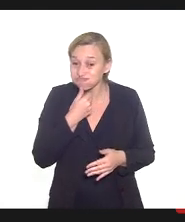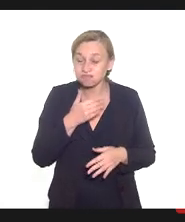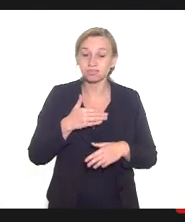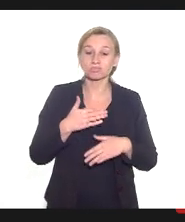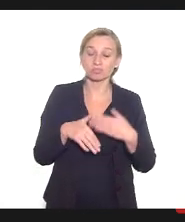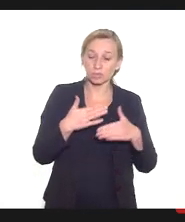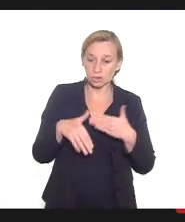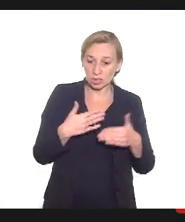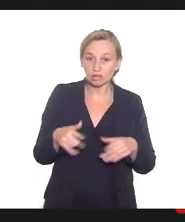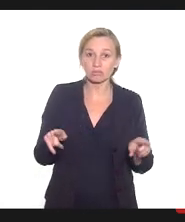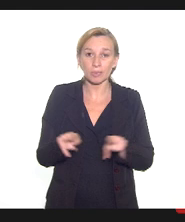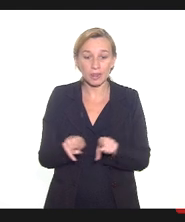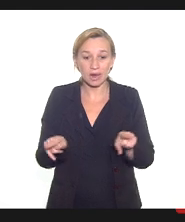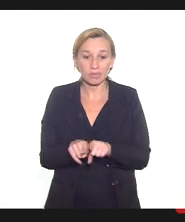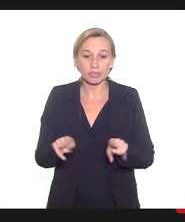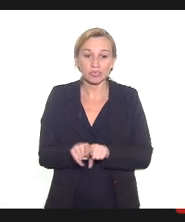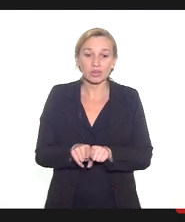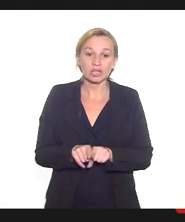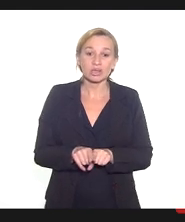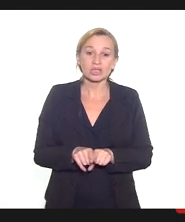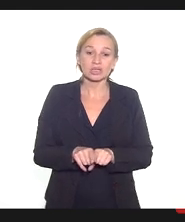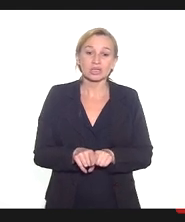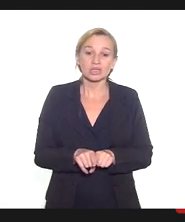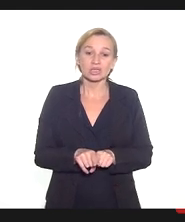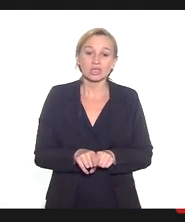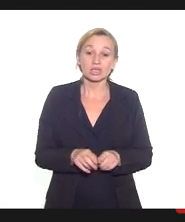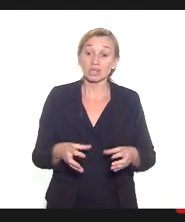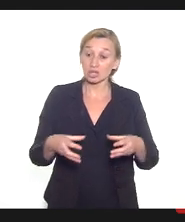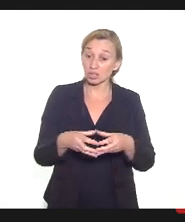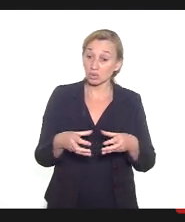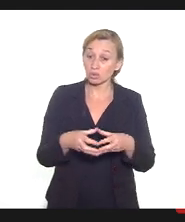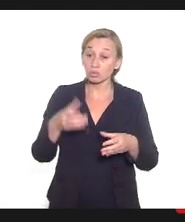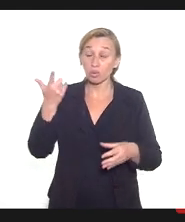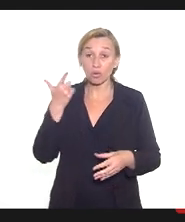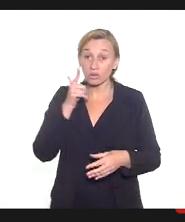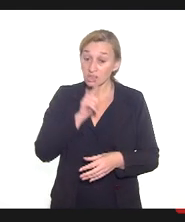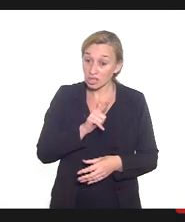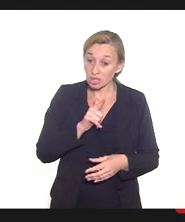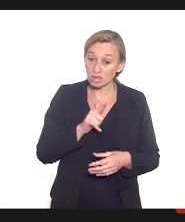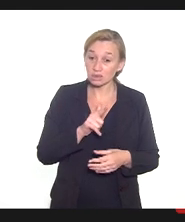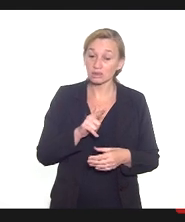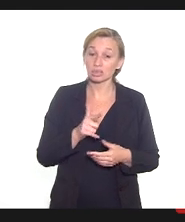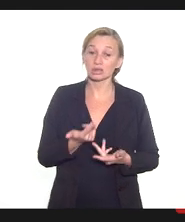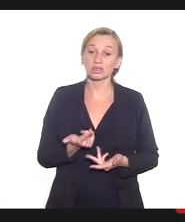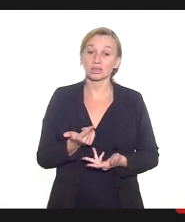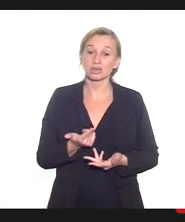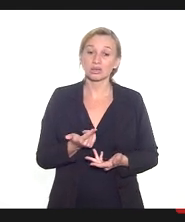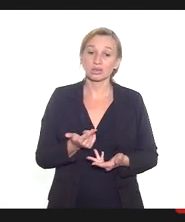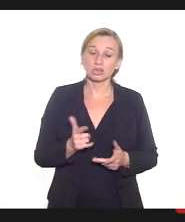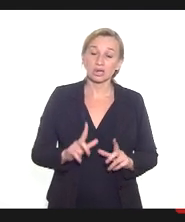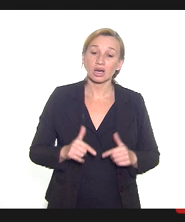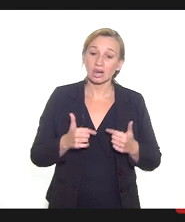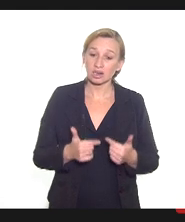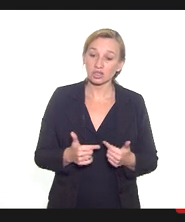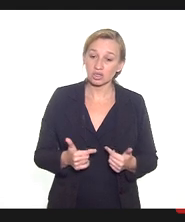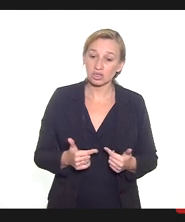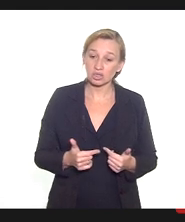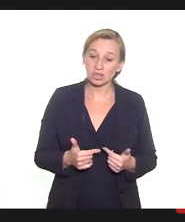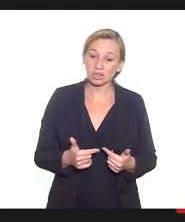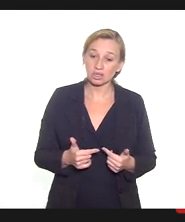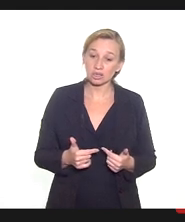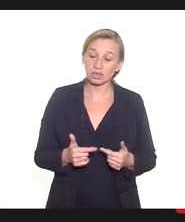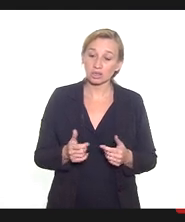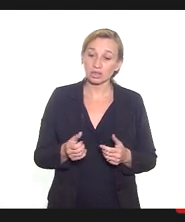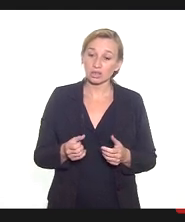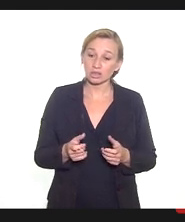também que essas comorbidades, se for seguir o plano nacional de operacionalização, elas são